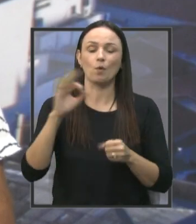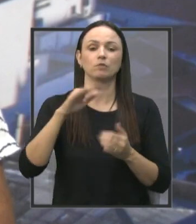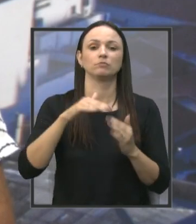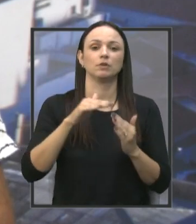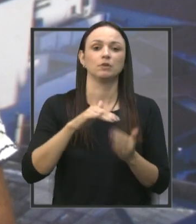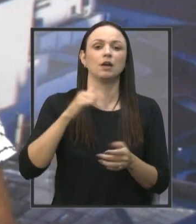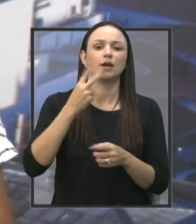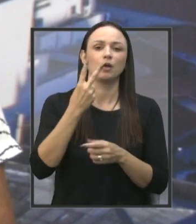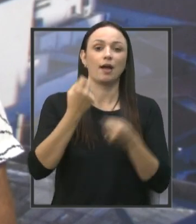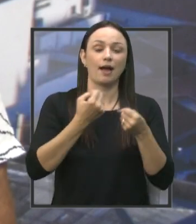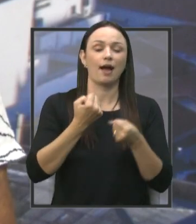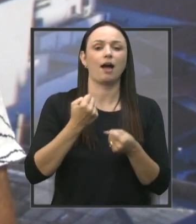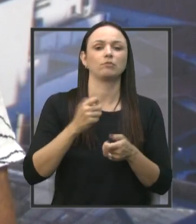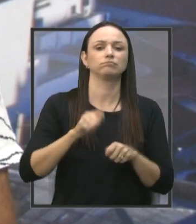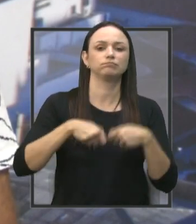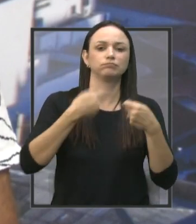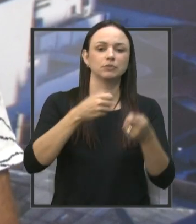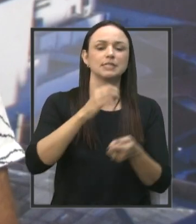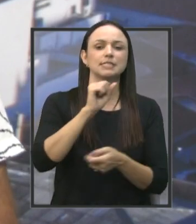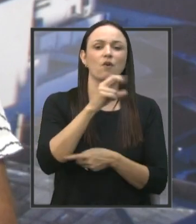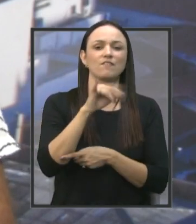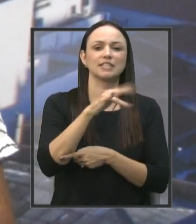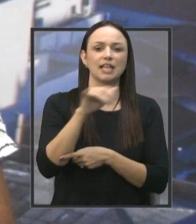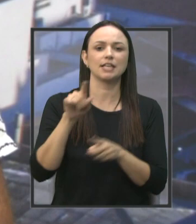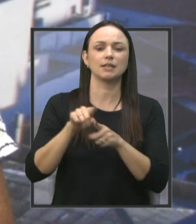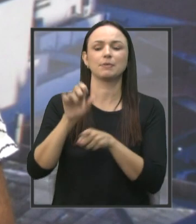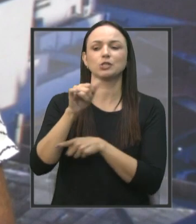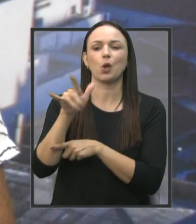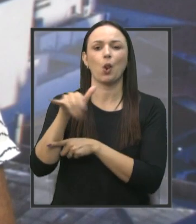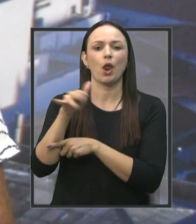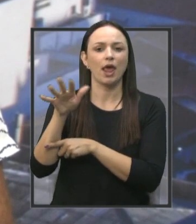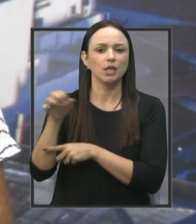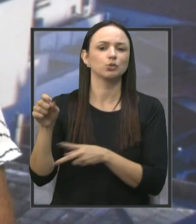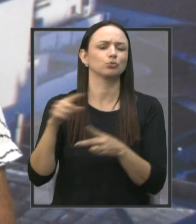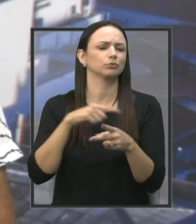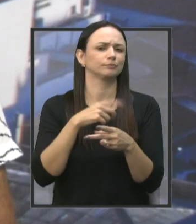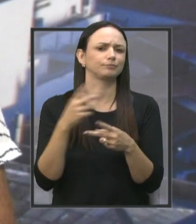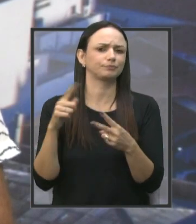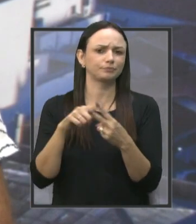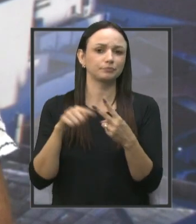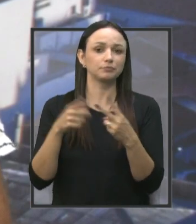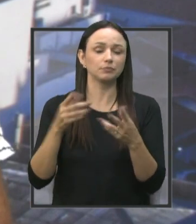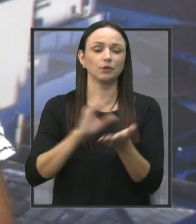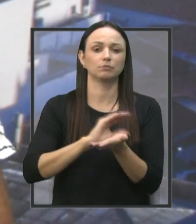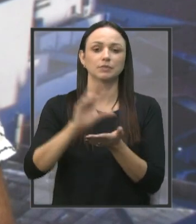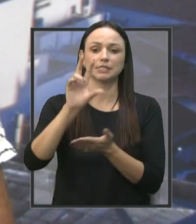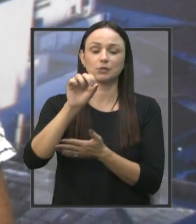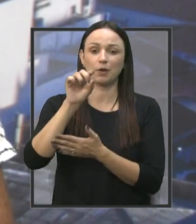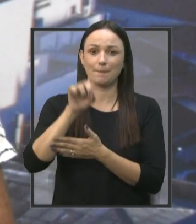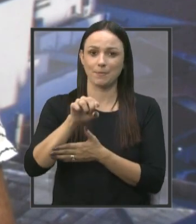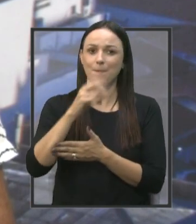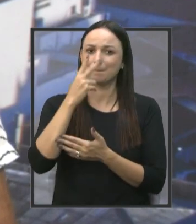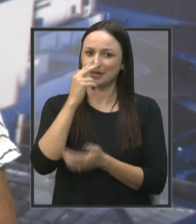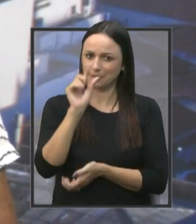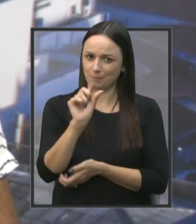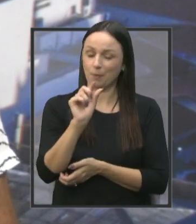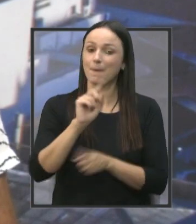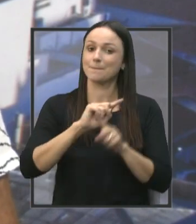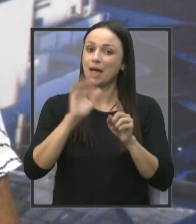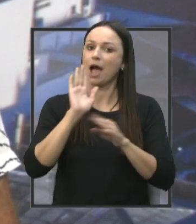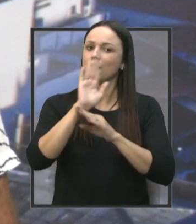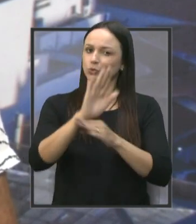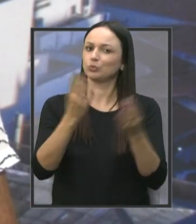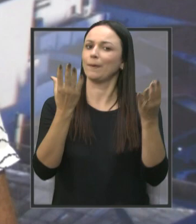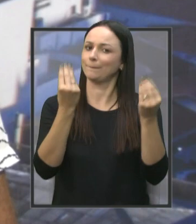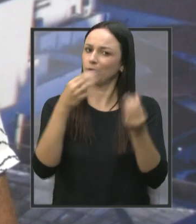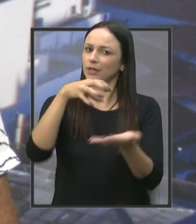consegui ajudar também muito o asilo São Lourenço, né, e agora essas emendas, 50 mil, parece pouco, mas ajuda muito